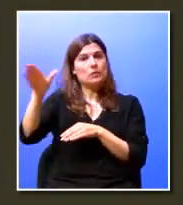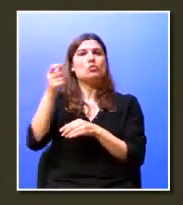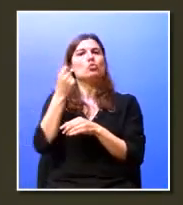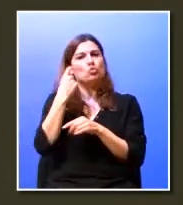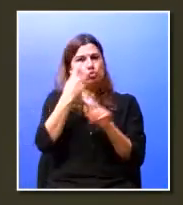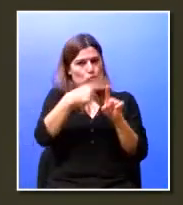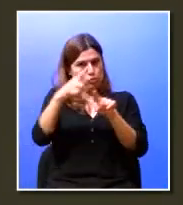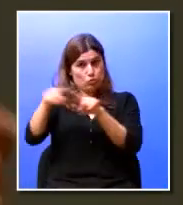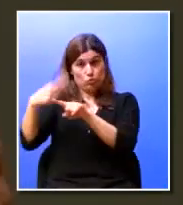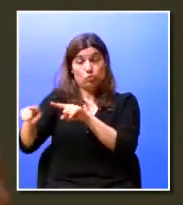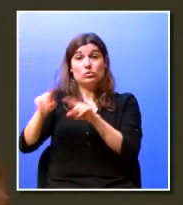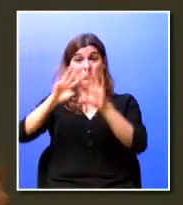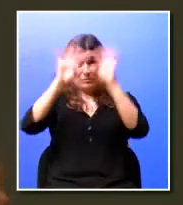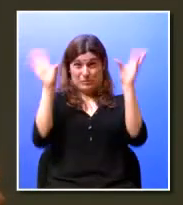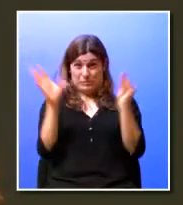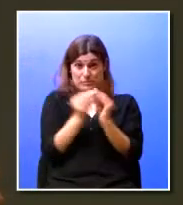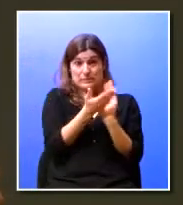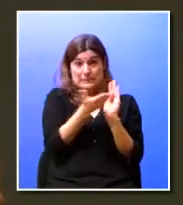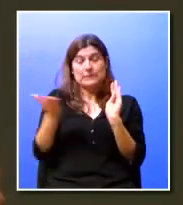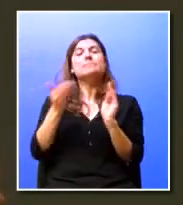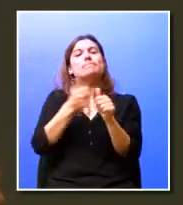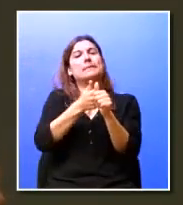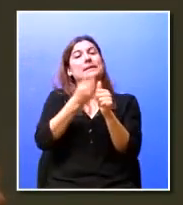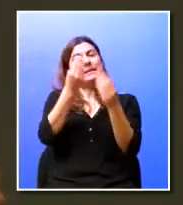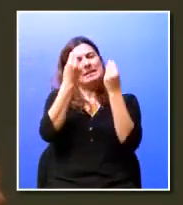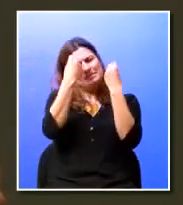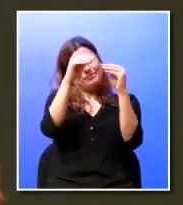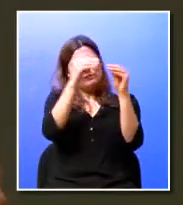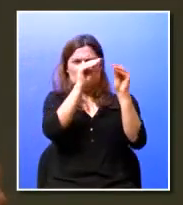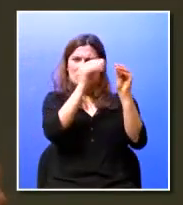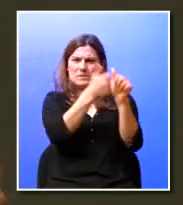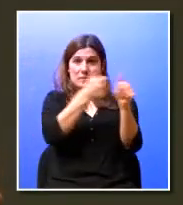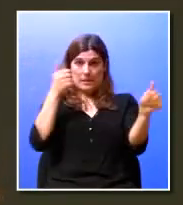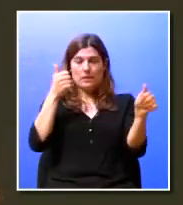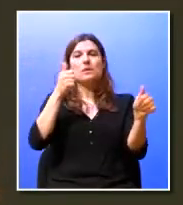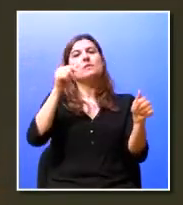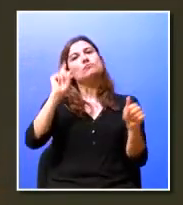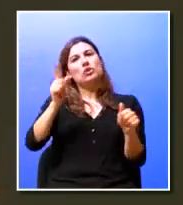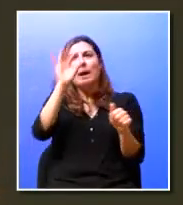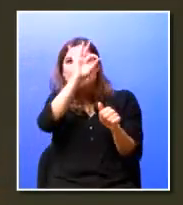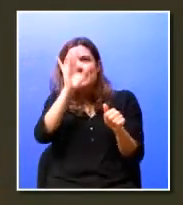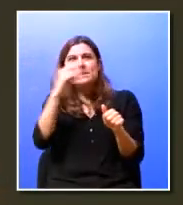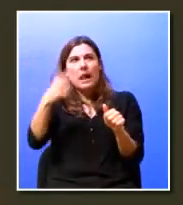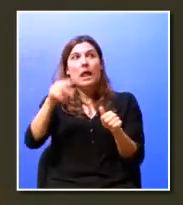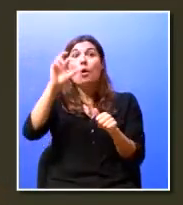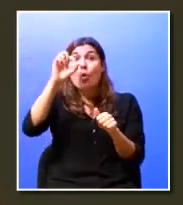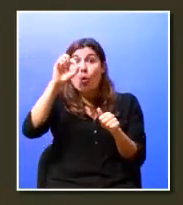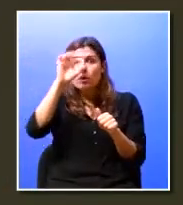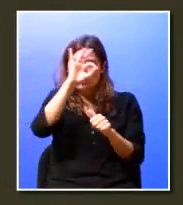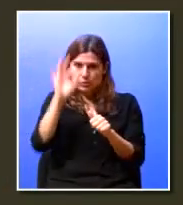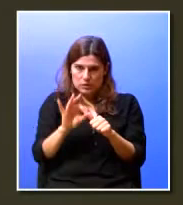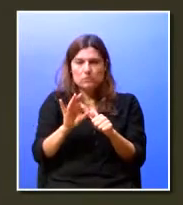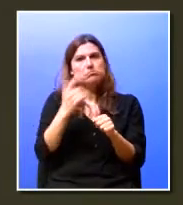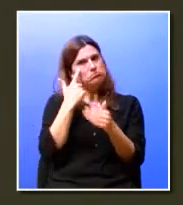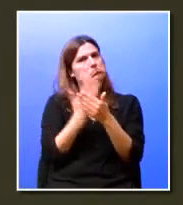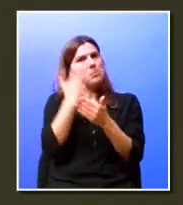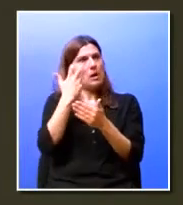Neste volume, o e-learning já representa 8% de formação. É bastante significativo.